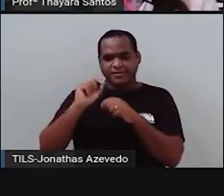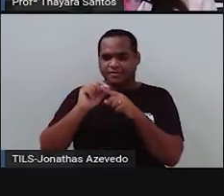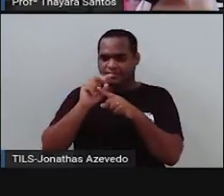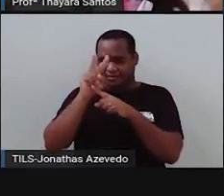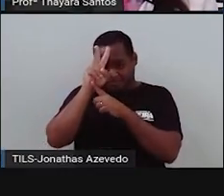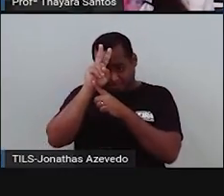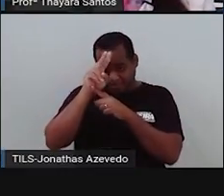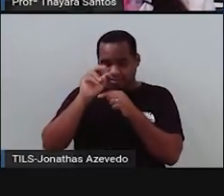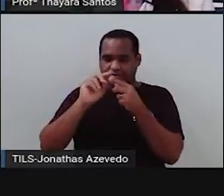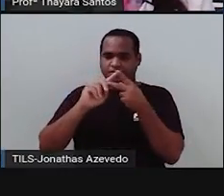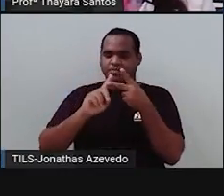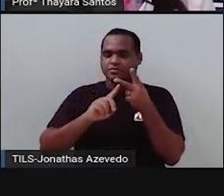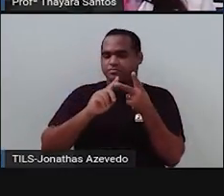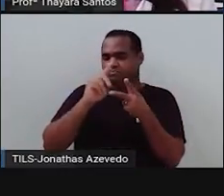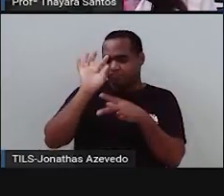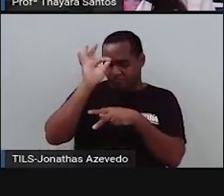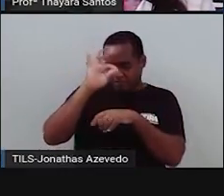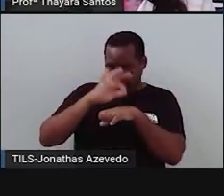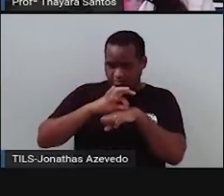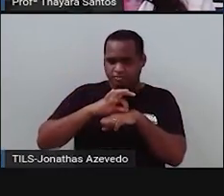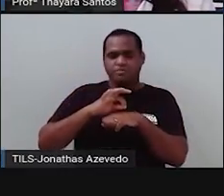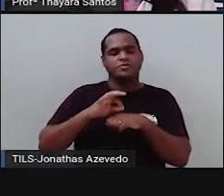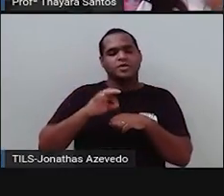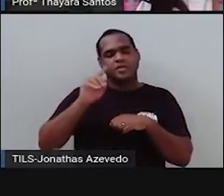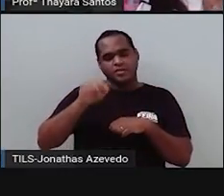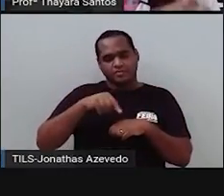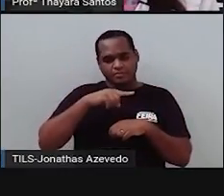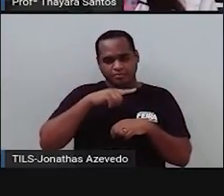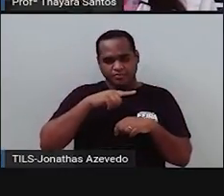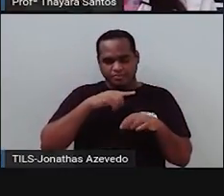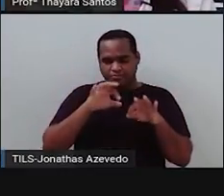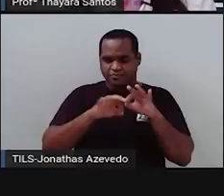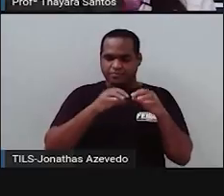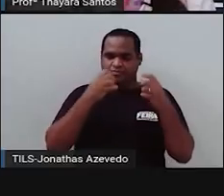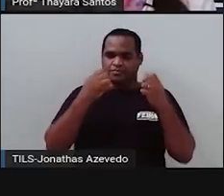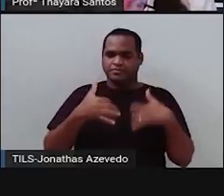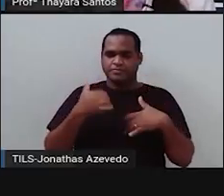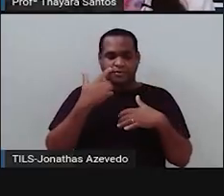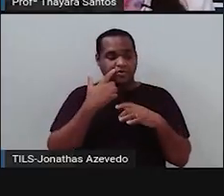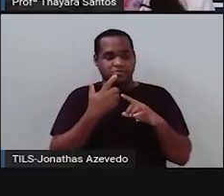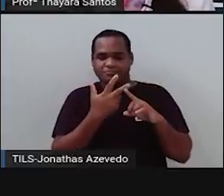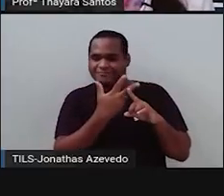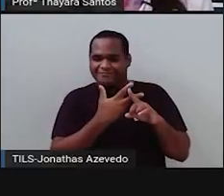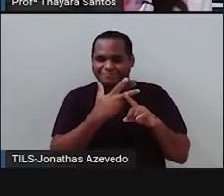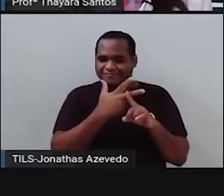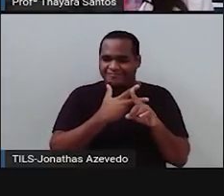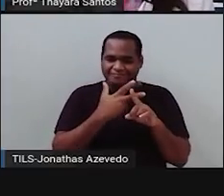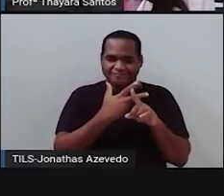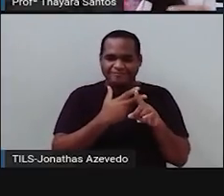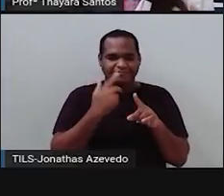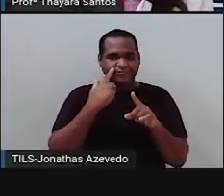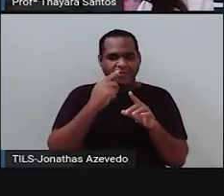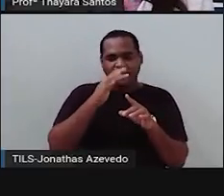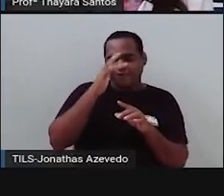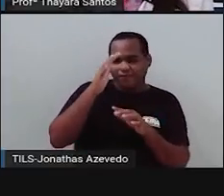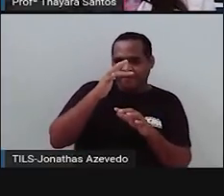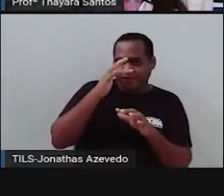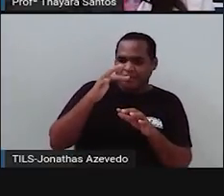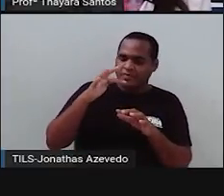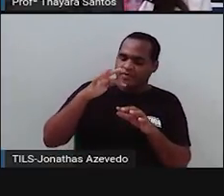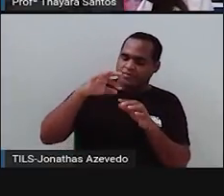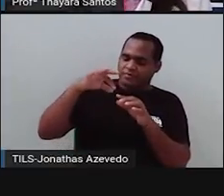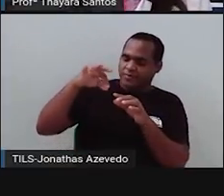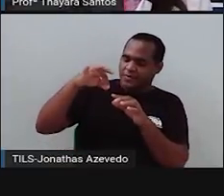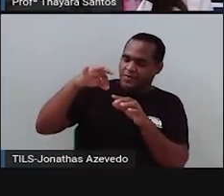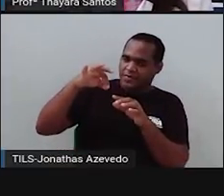insetos, as abelhas, por exemplo, fazem isso. Elas vão lá procurar o néctar daquela flor e acabam se